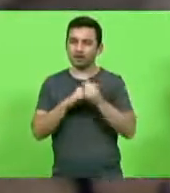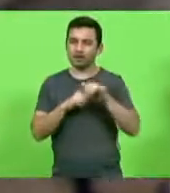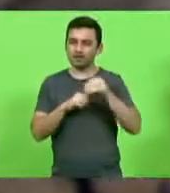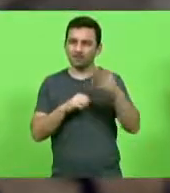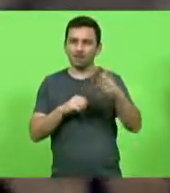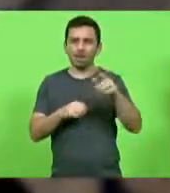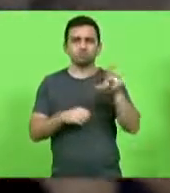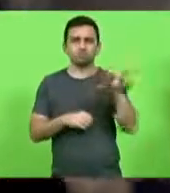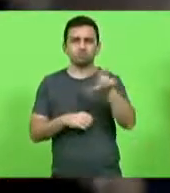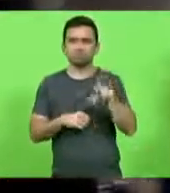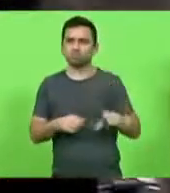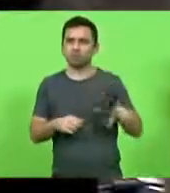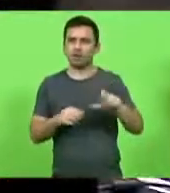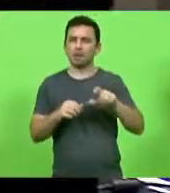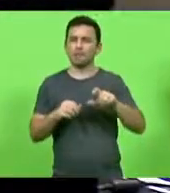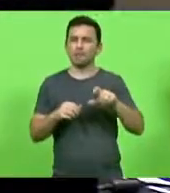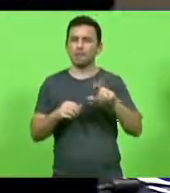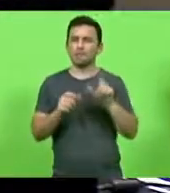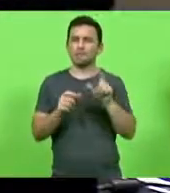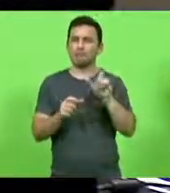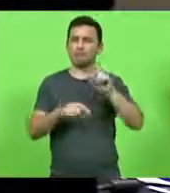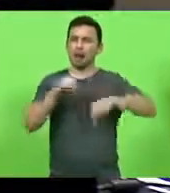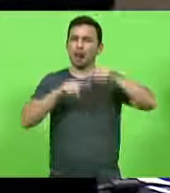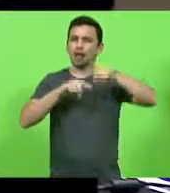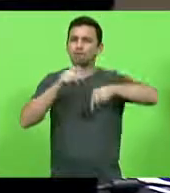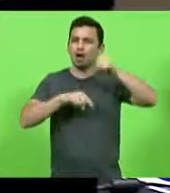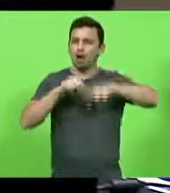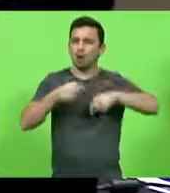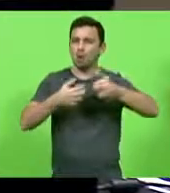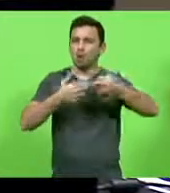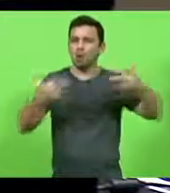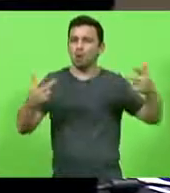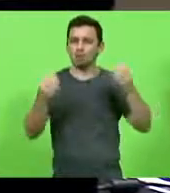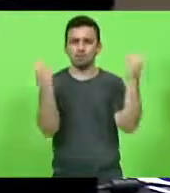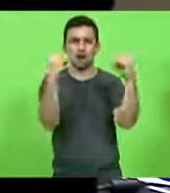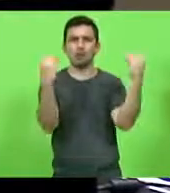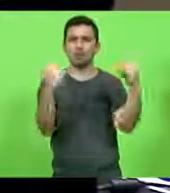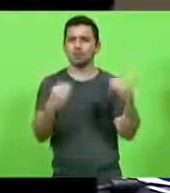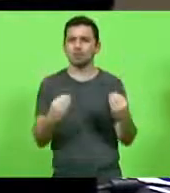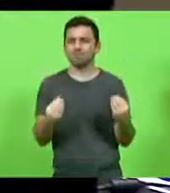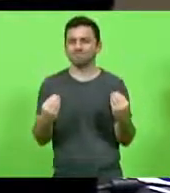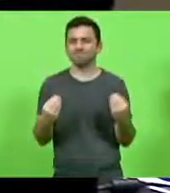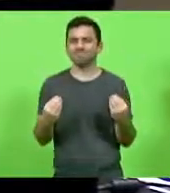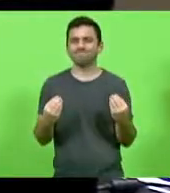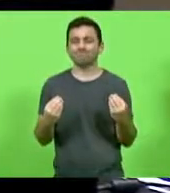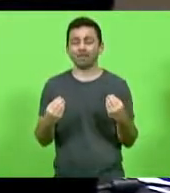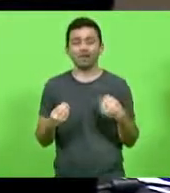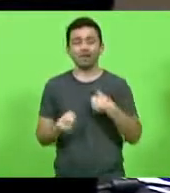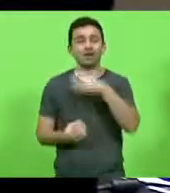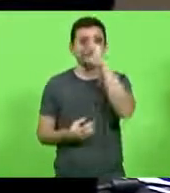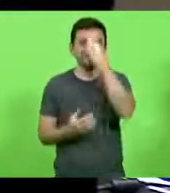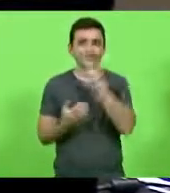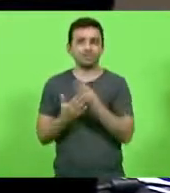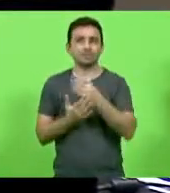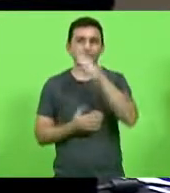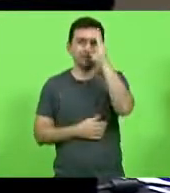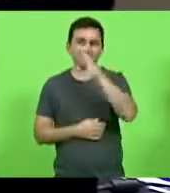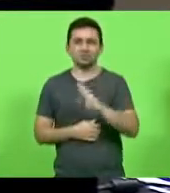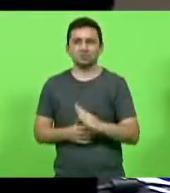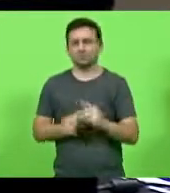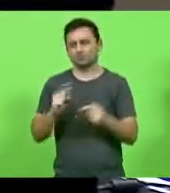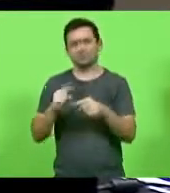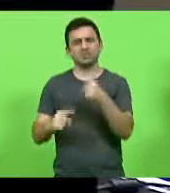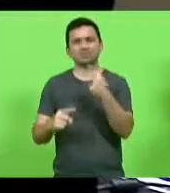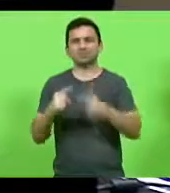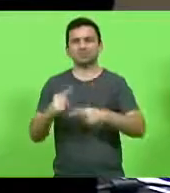colocando palavras de baixo calão, é realmente uma situação que eu creio que o Brasil não se presta mais